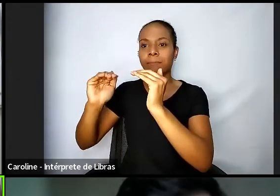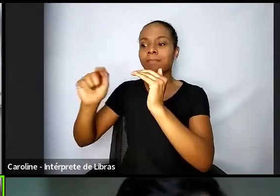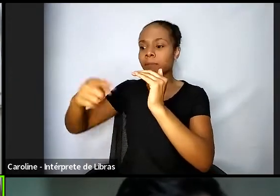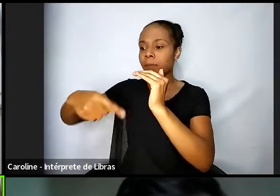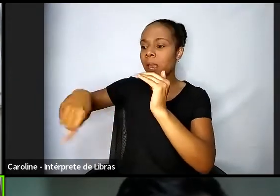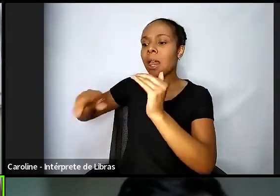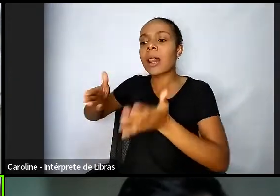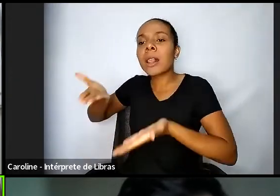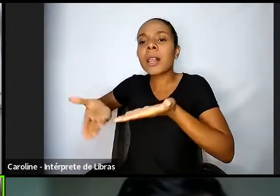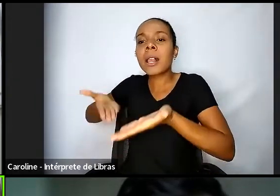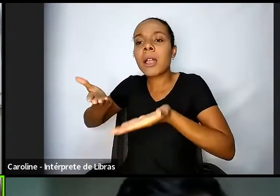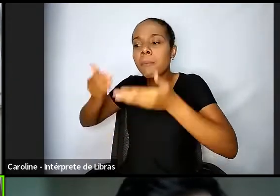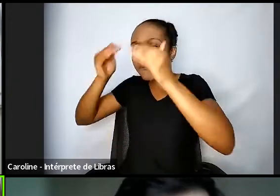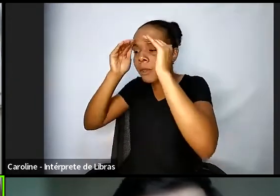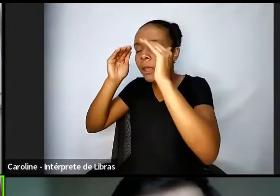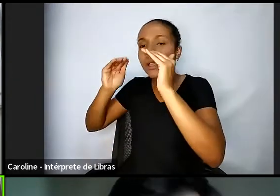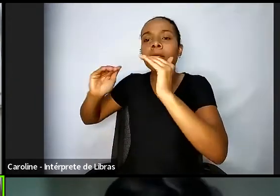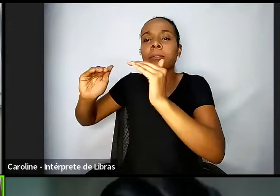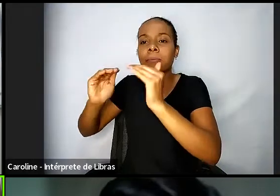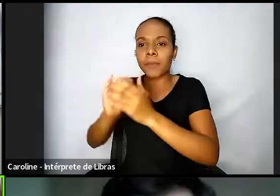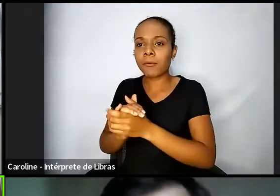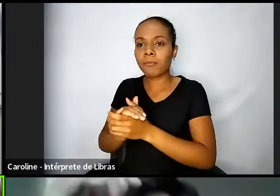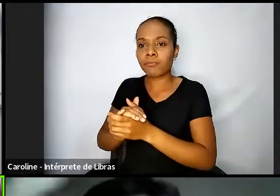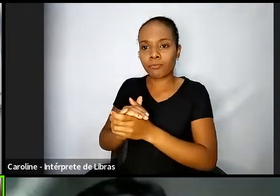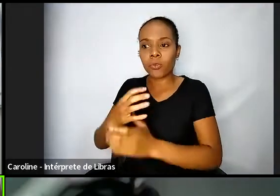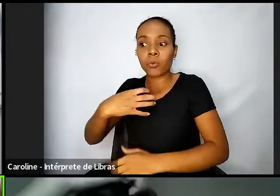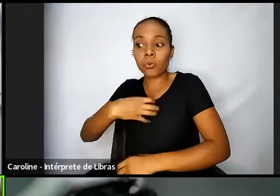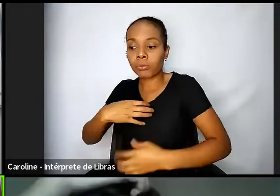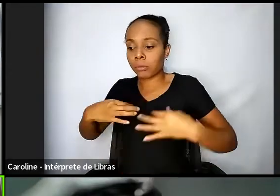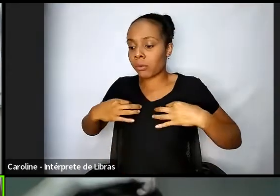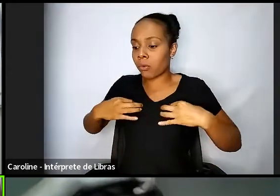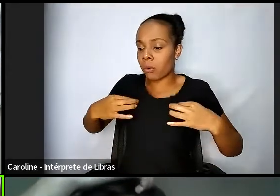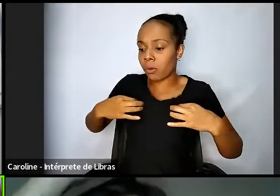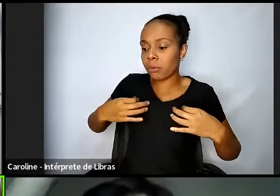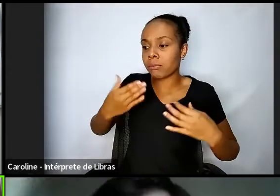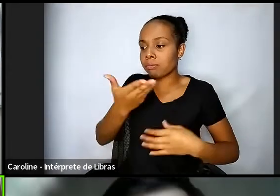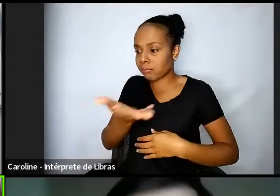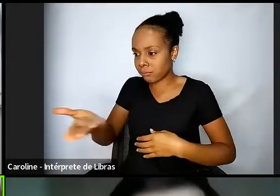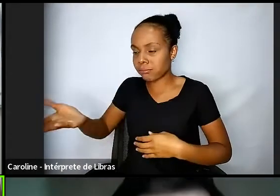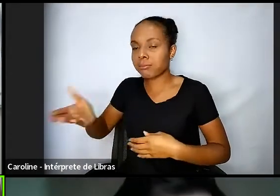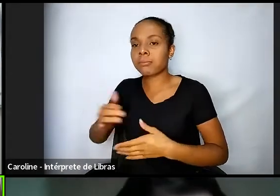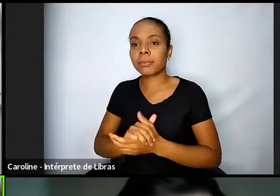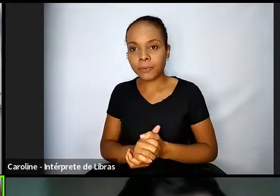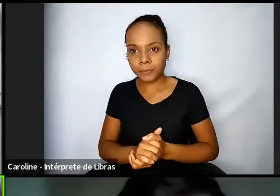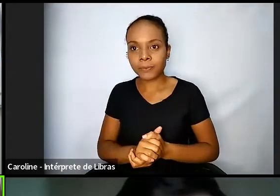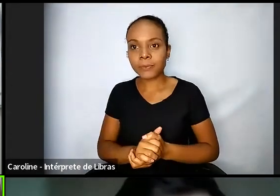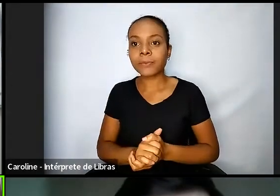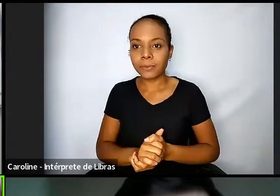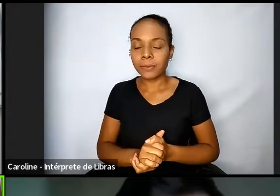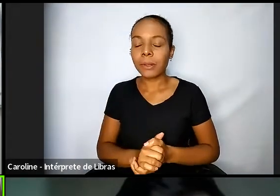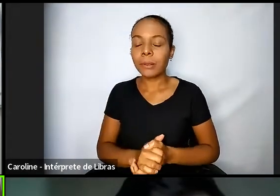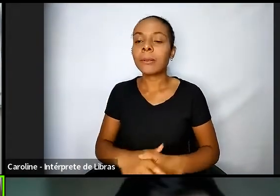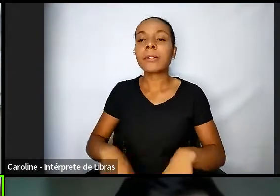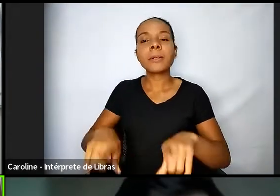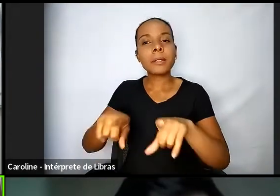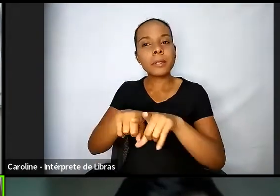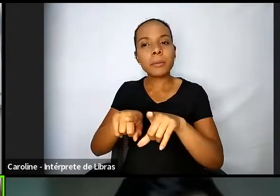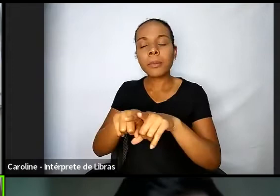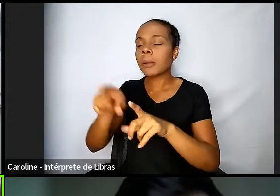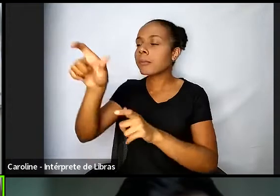despeito da sua vestimenta, também o respeito a essas pessoas e a